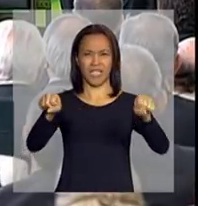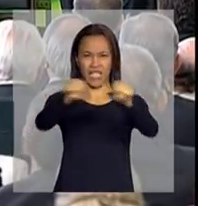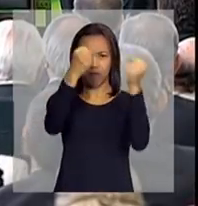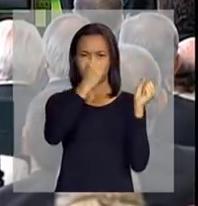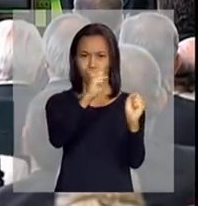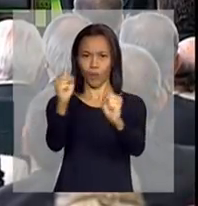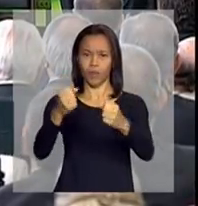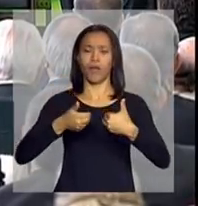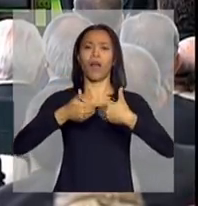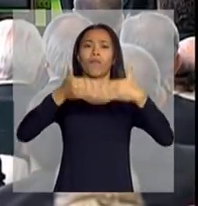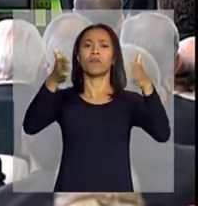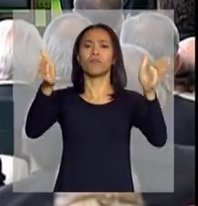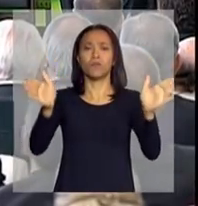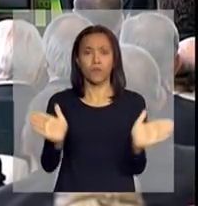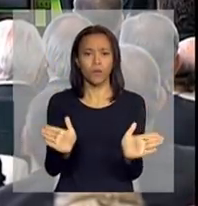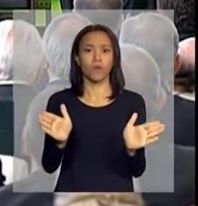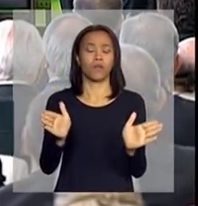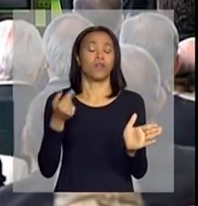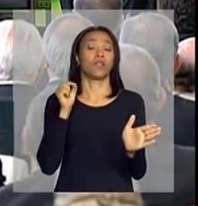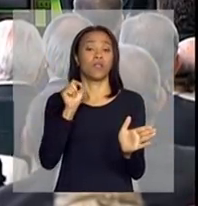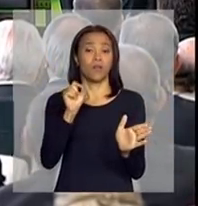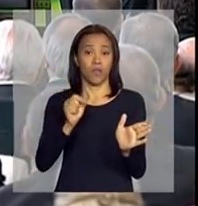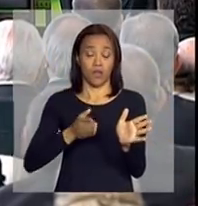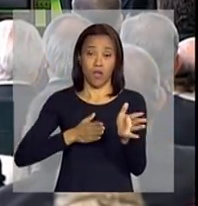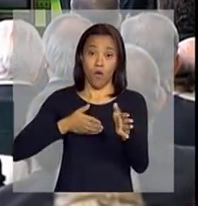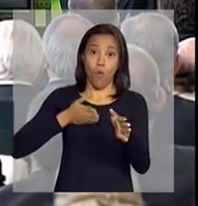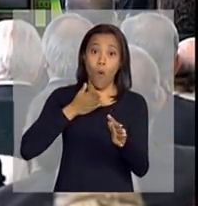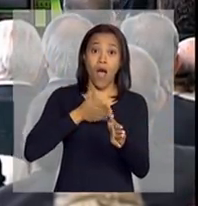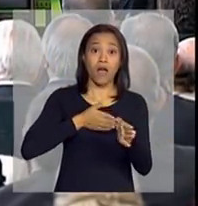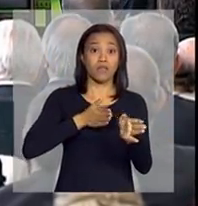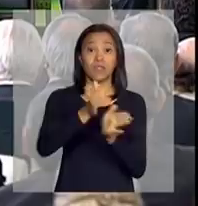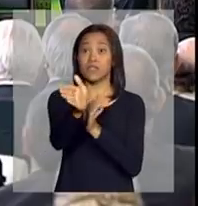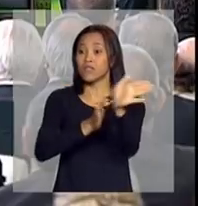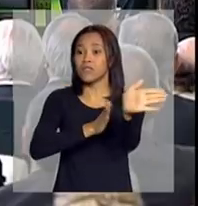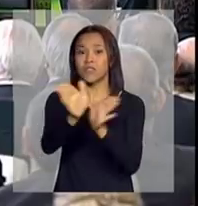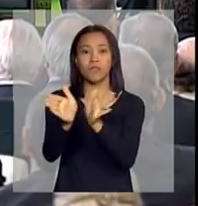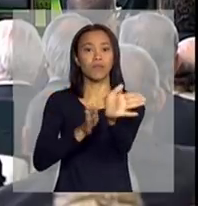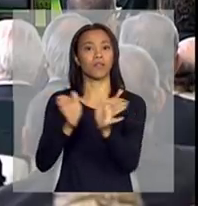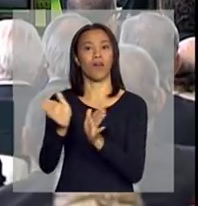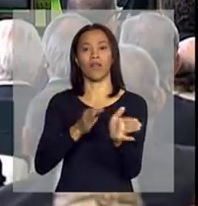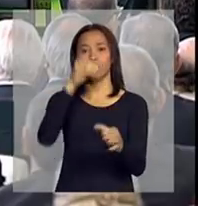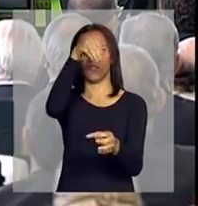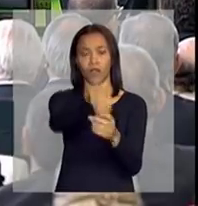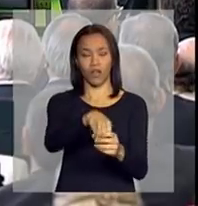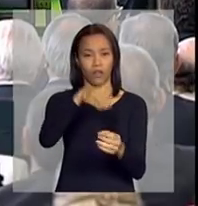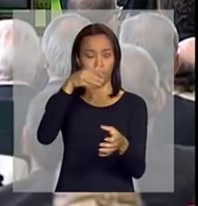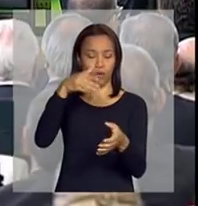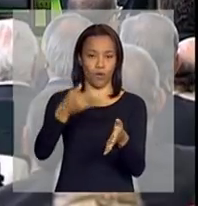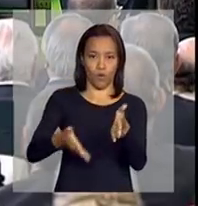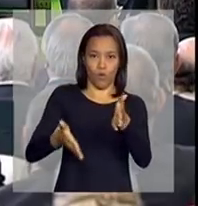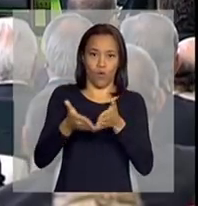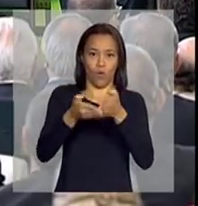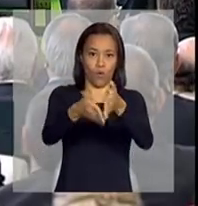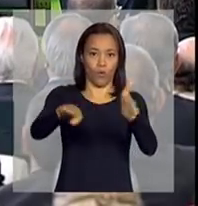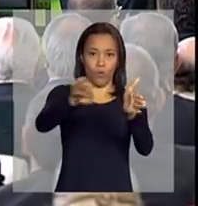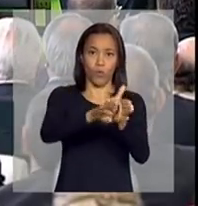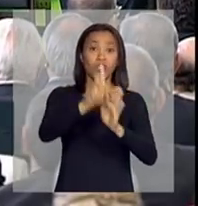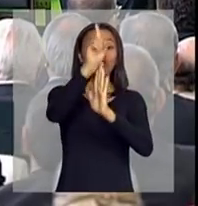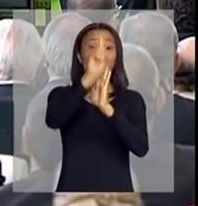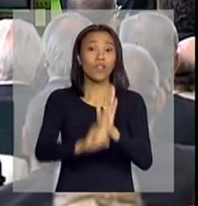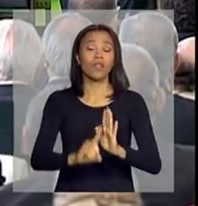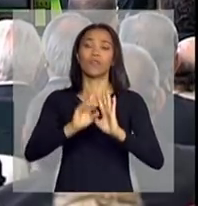queremos que o acesso aos portos brasileiros seja direito de todos